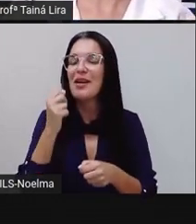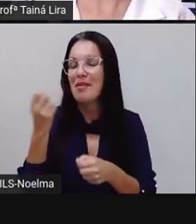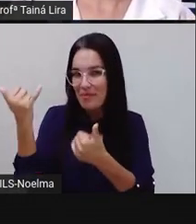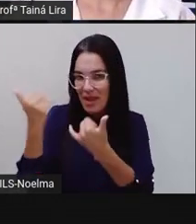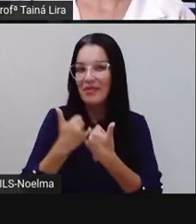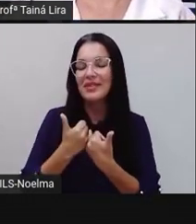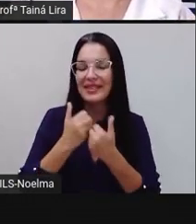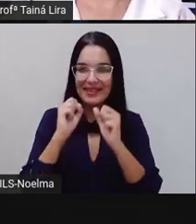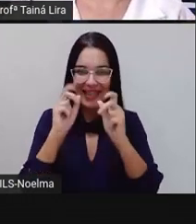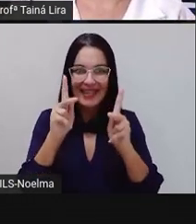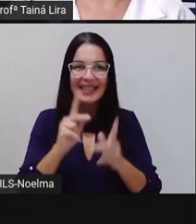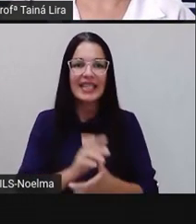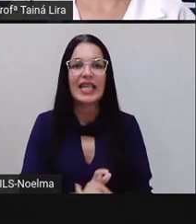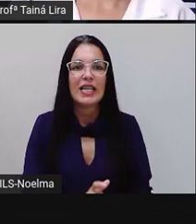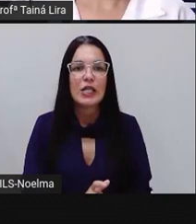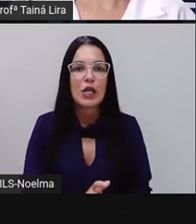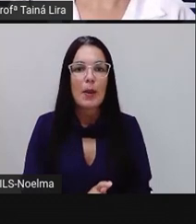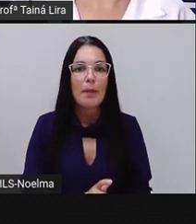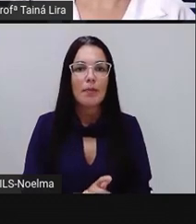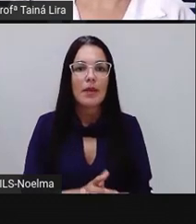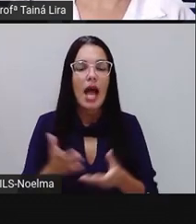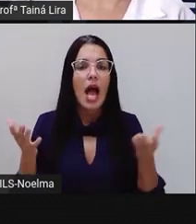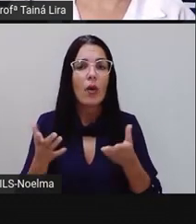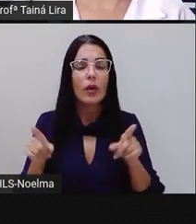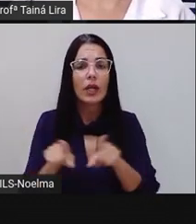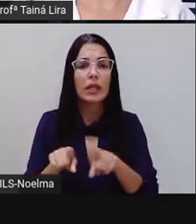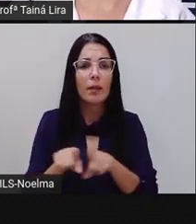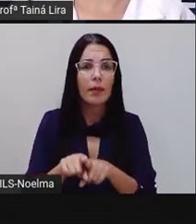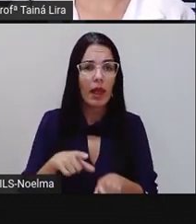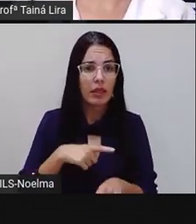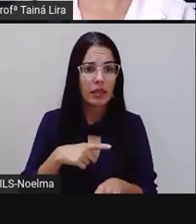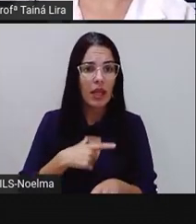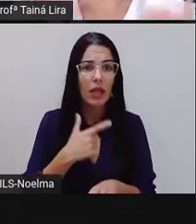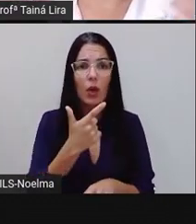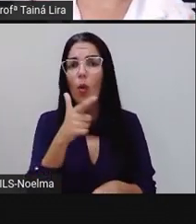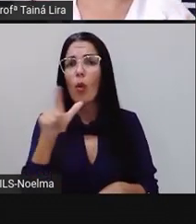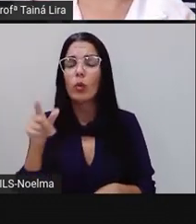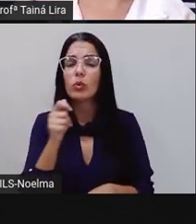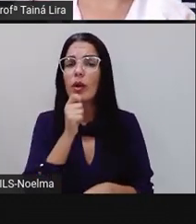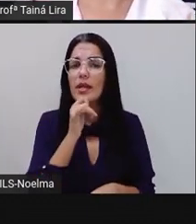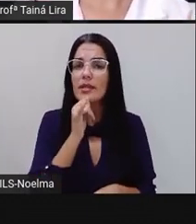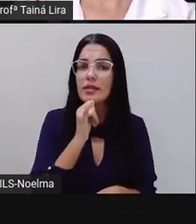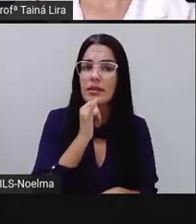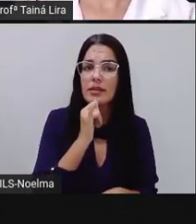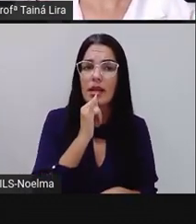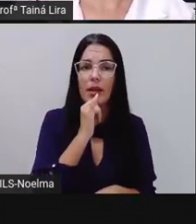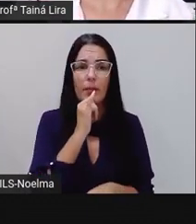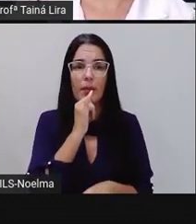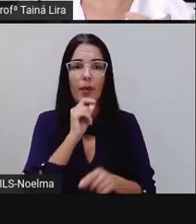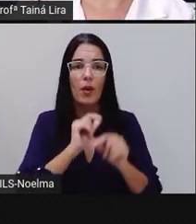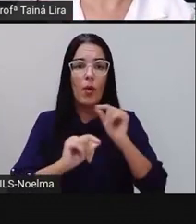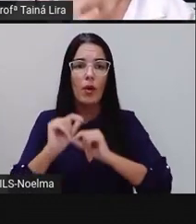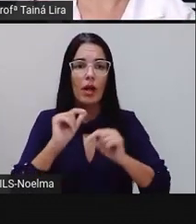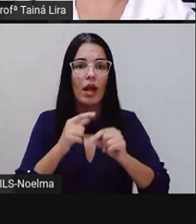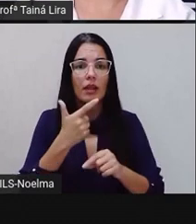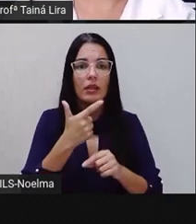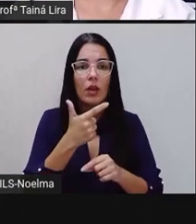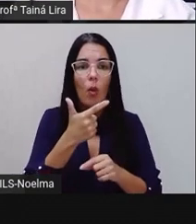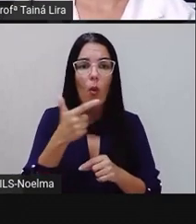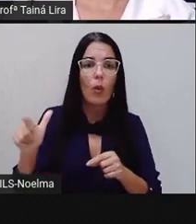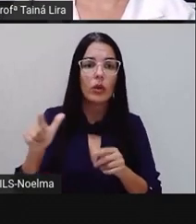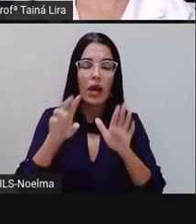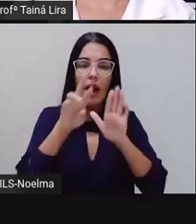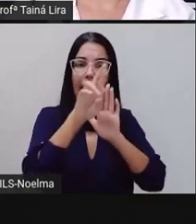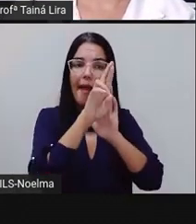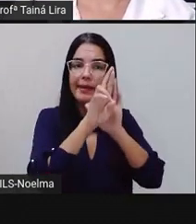bom? Vamos lá? A Pró trouxe aqui, olha só, mais um exemplo, tá? De outra receita